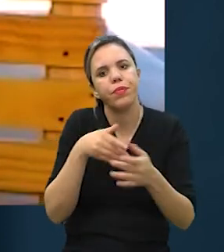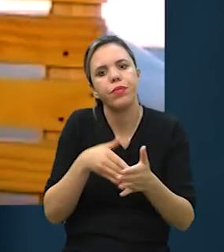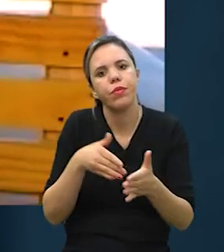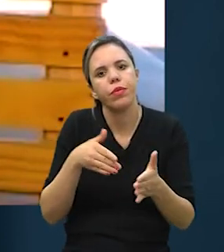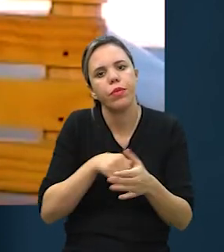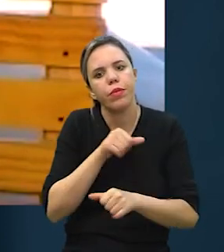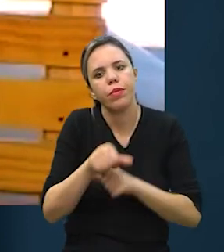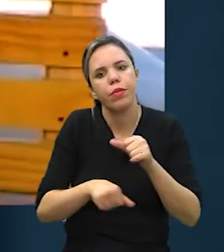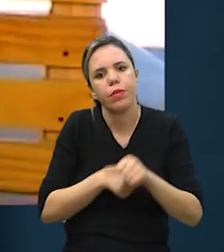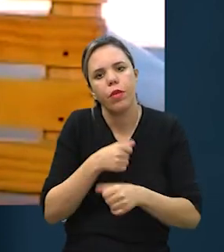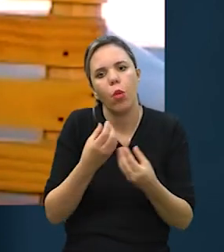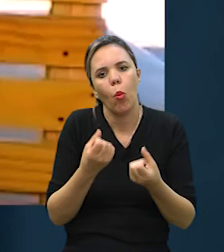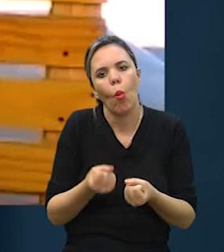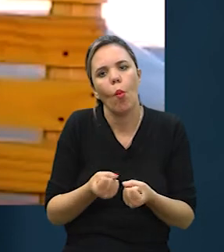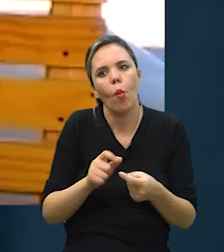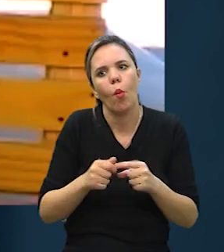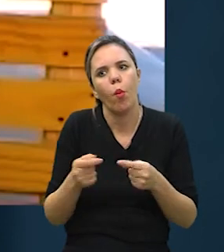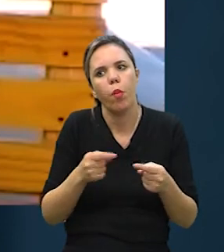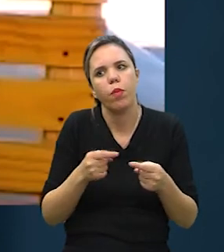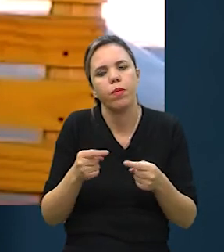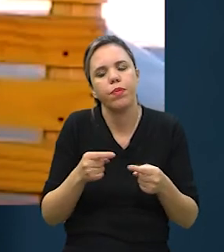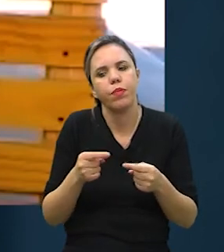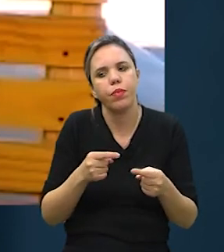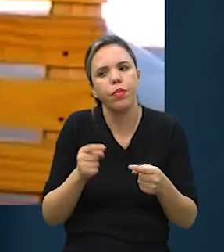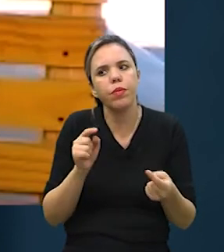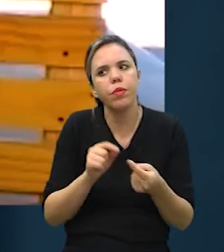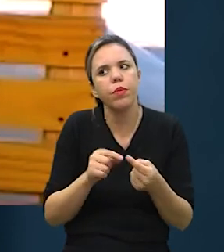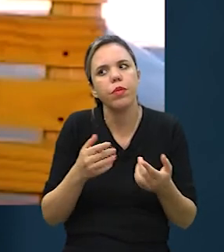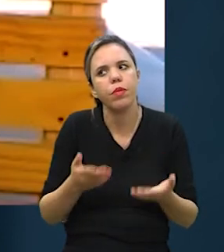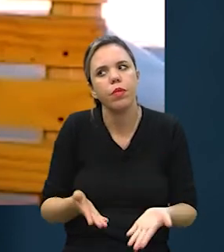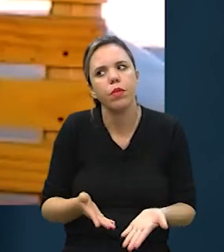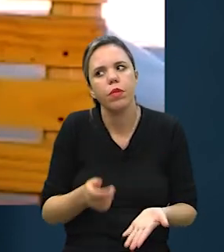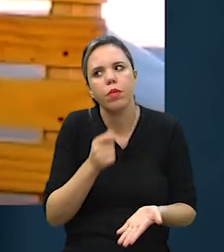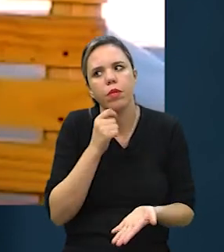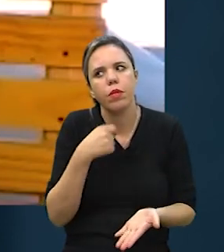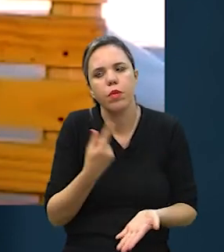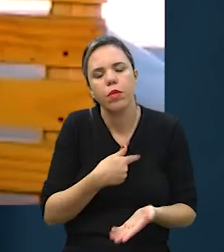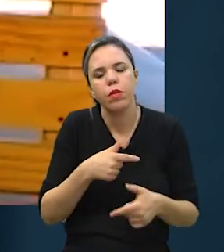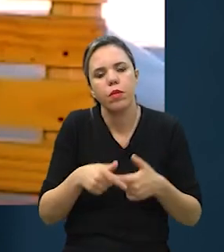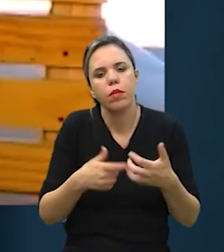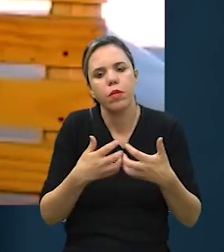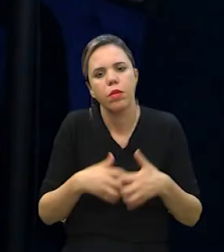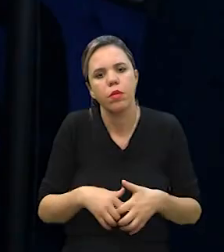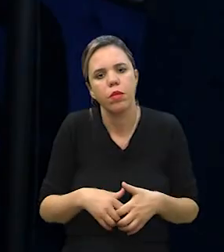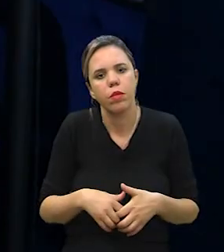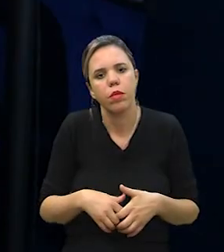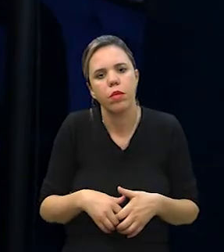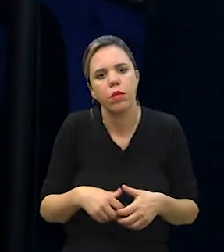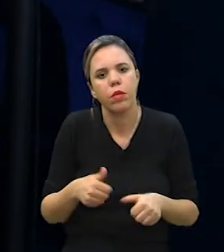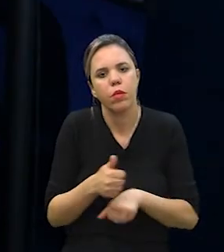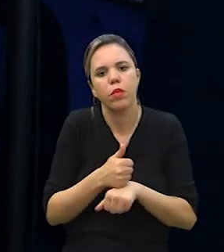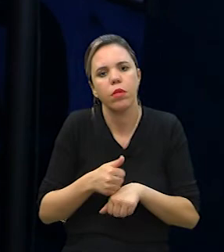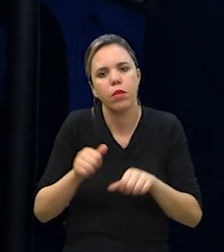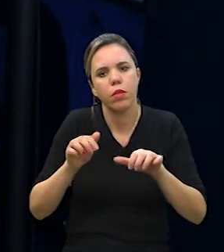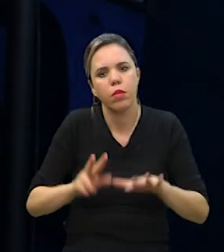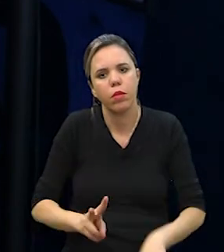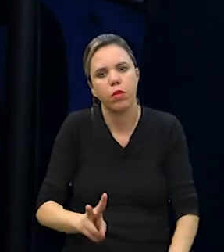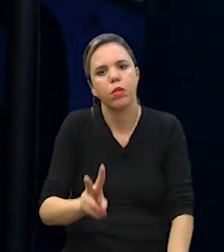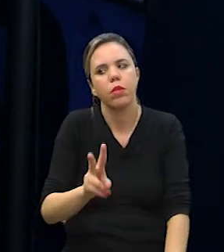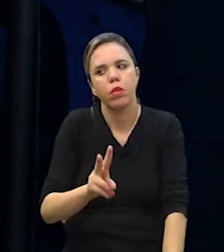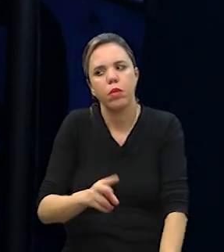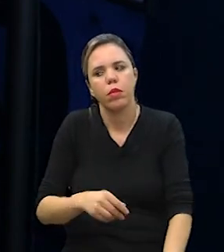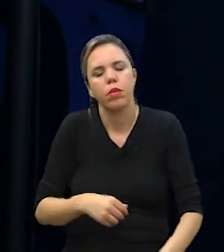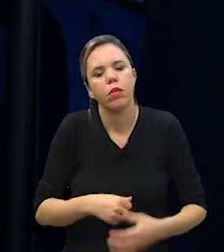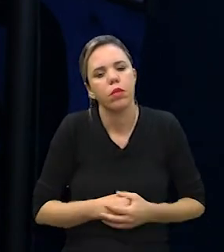dificultando e tornando a ração seca uma concorrente direta ainda para o nosso mercado. Mas é um segmento que veio para ficar?